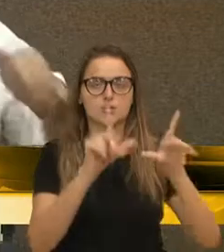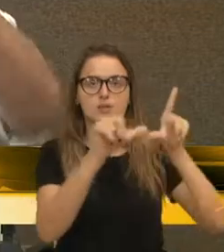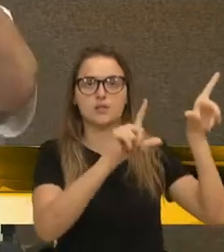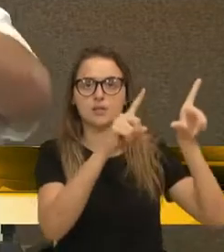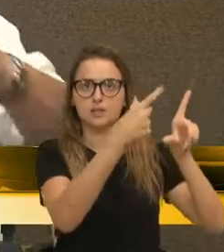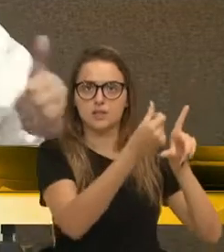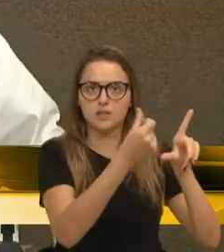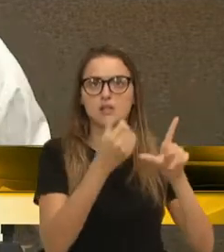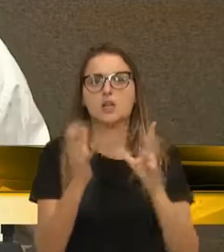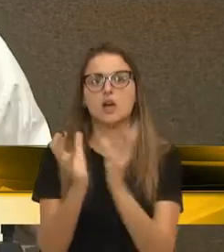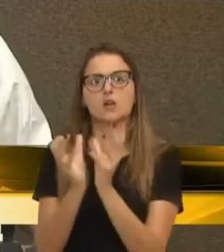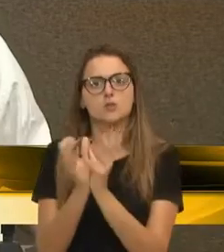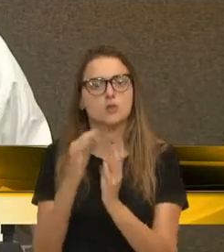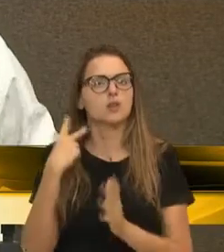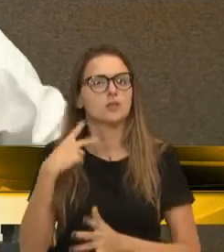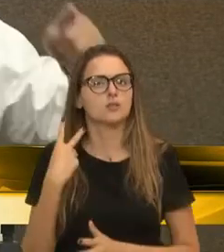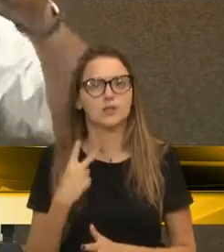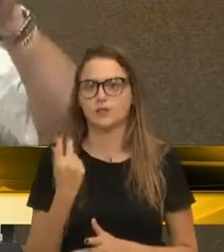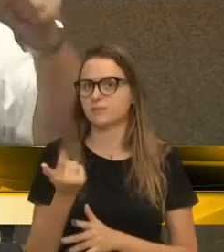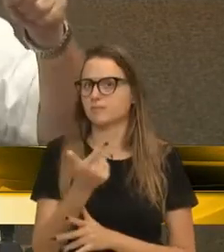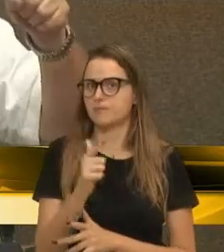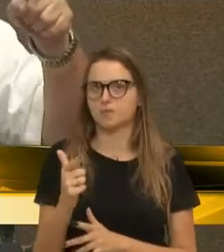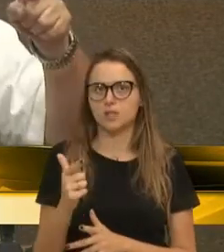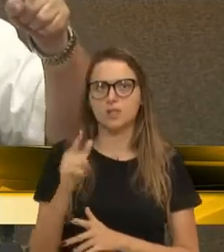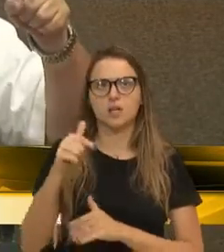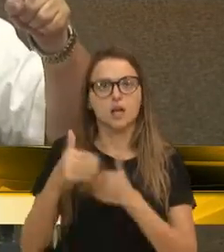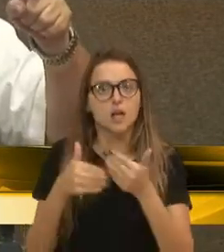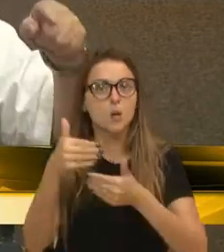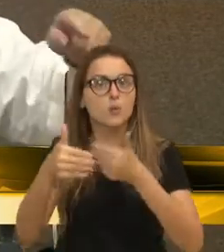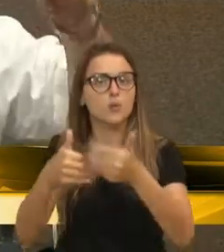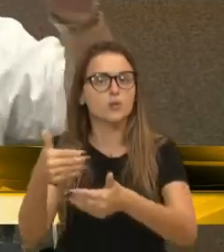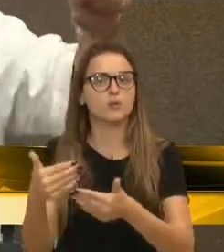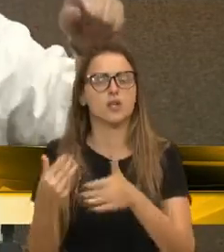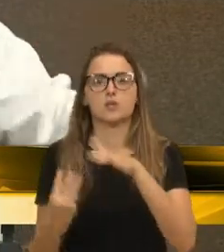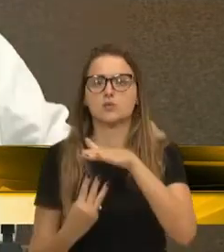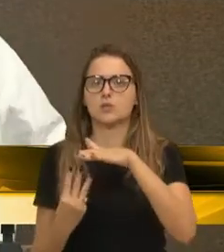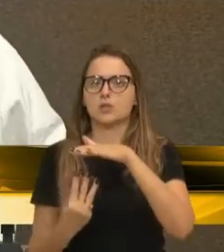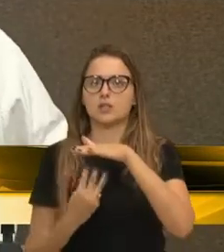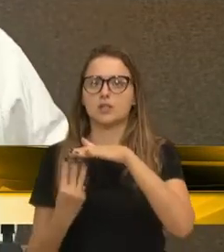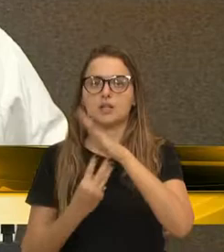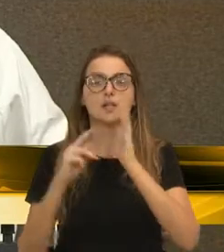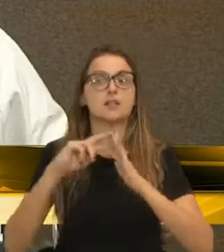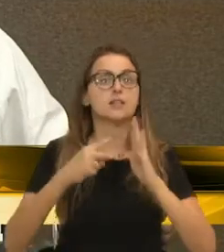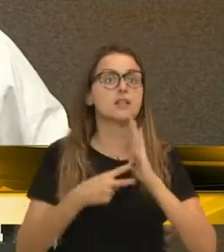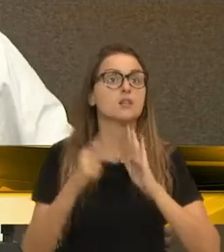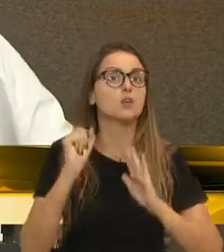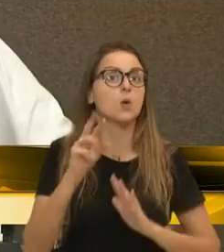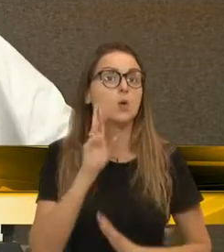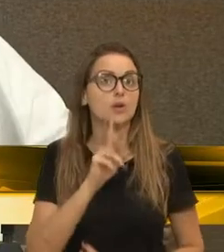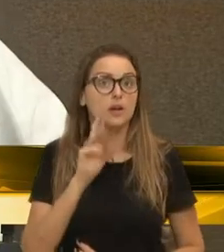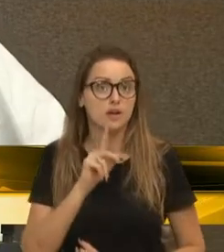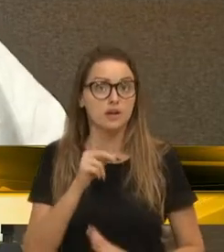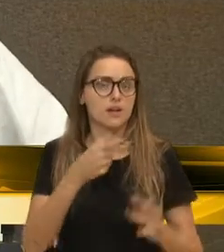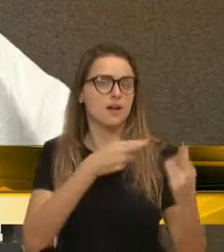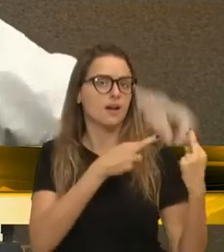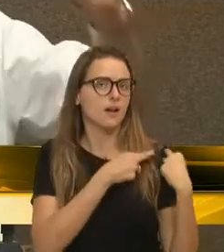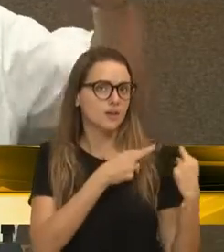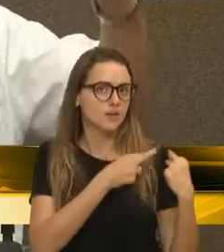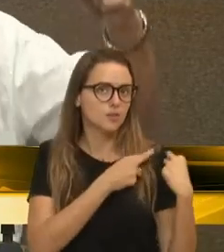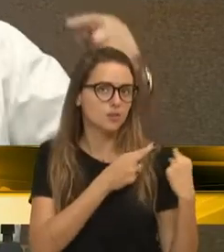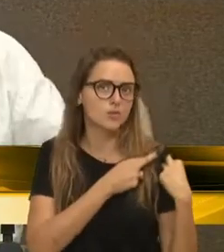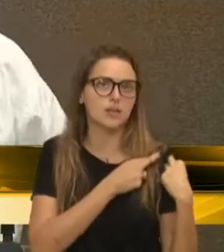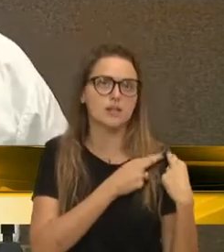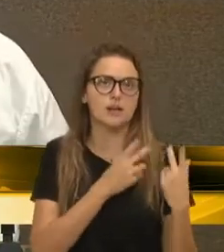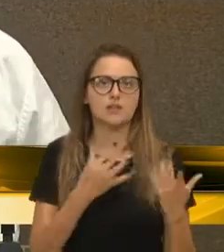TV Câmara, aos colegas vereadores. Esse processo de terceirização significa, vereador Renato, a responsabilidade